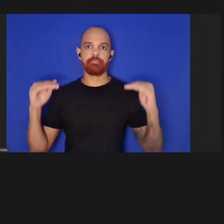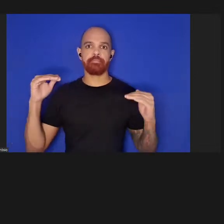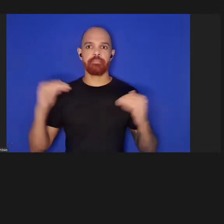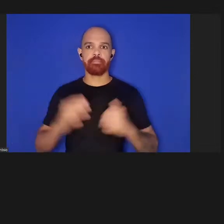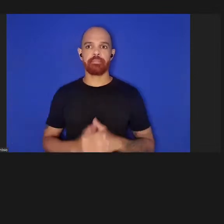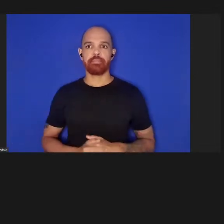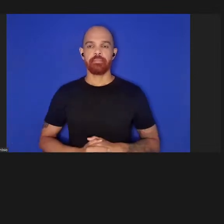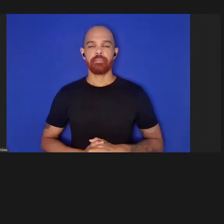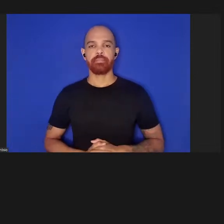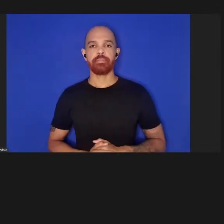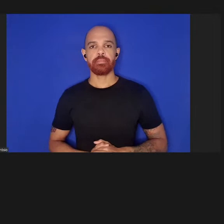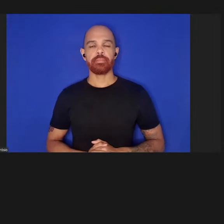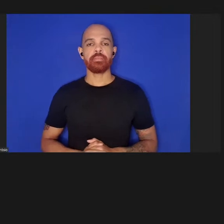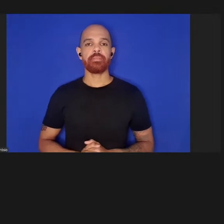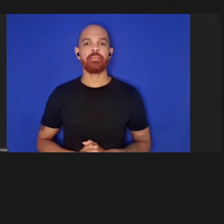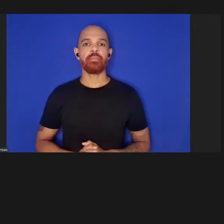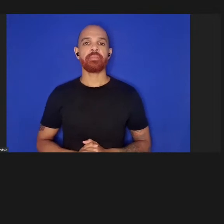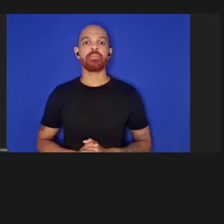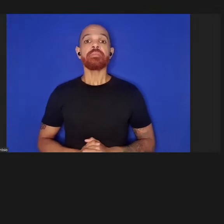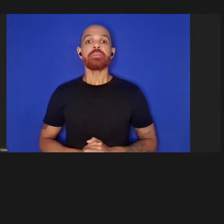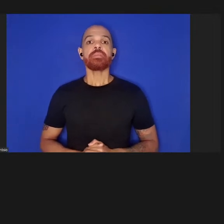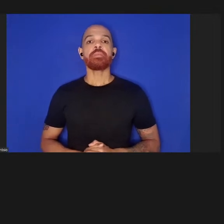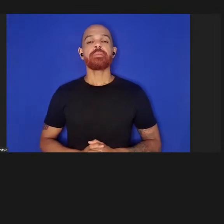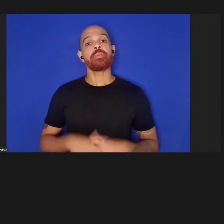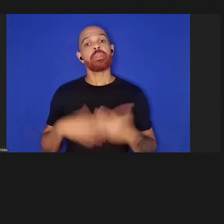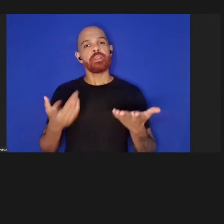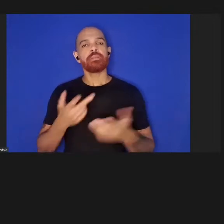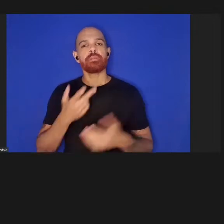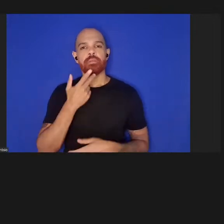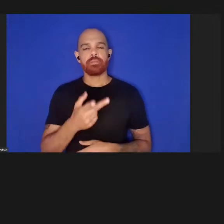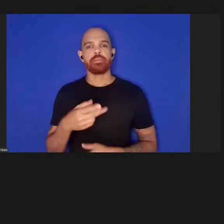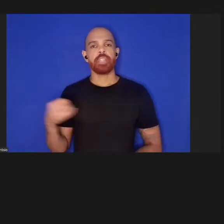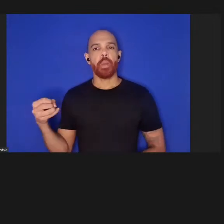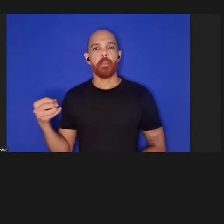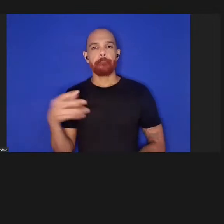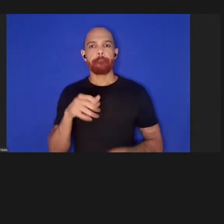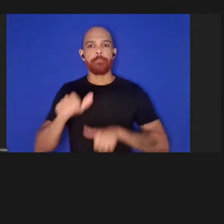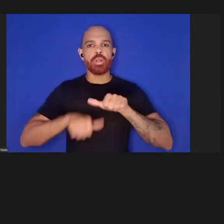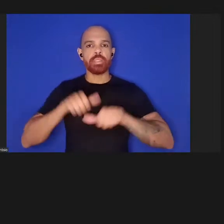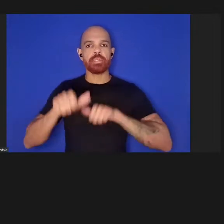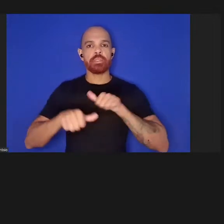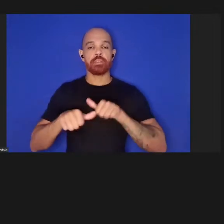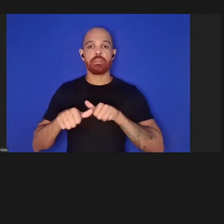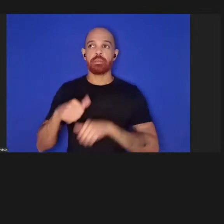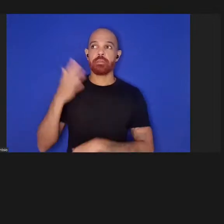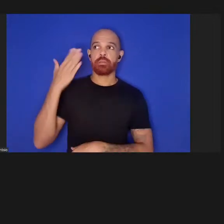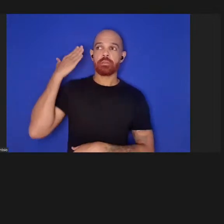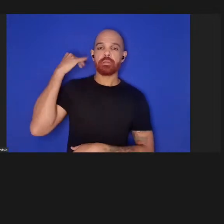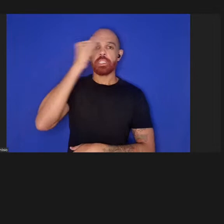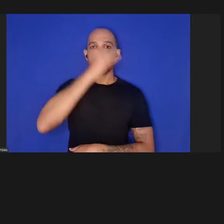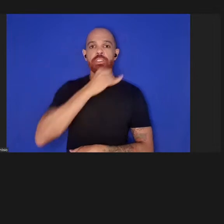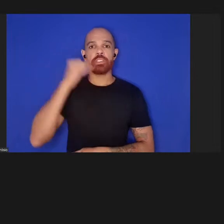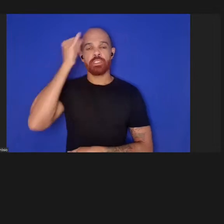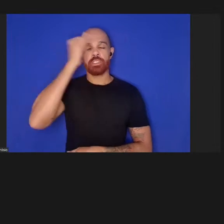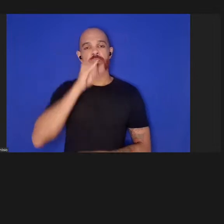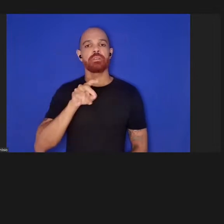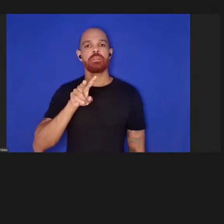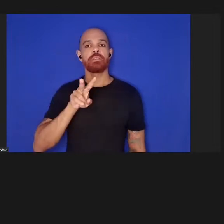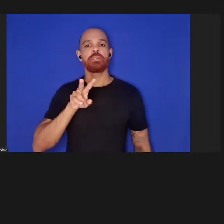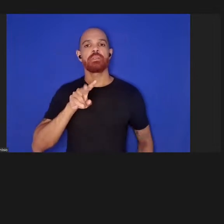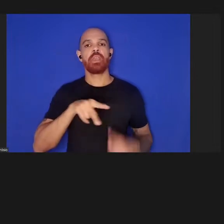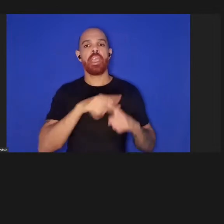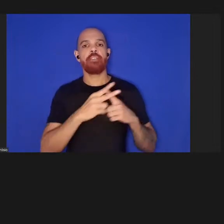falando então agora da modernização do princípio antigo da revisão por pares, o